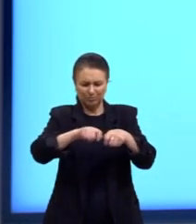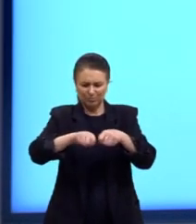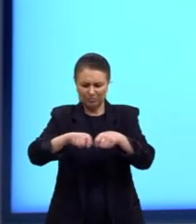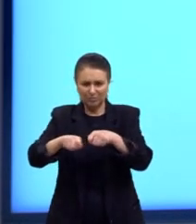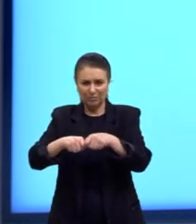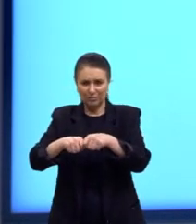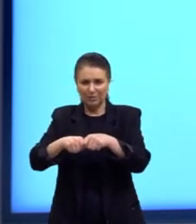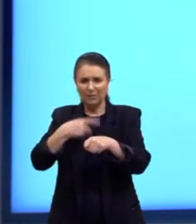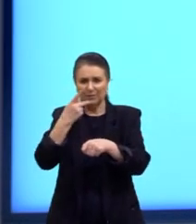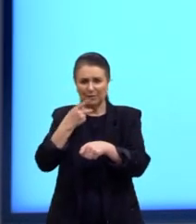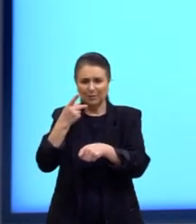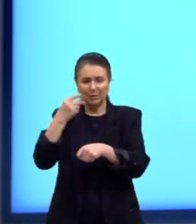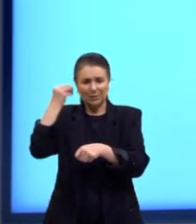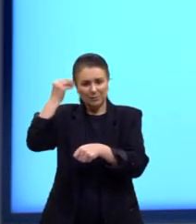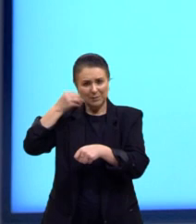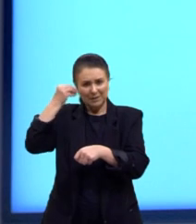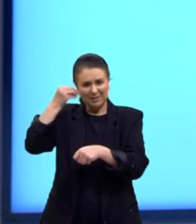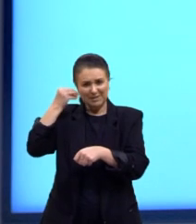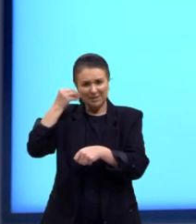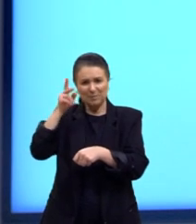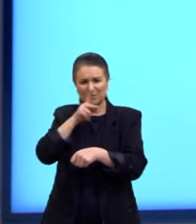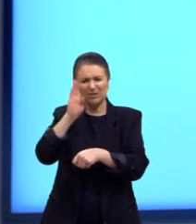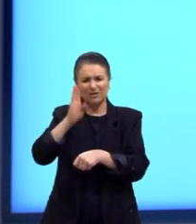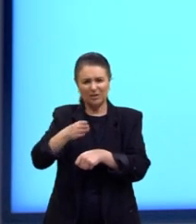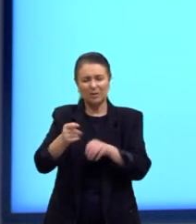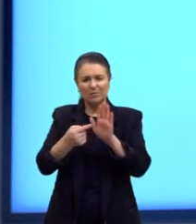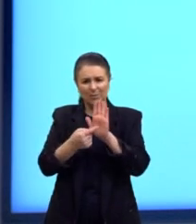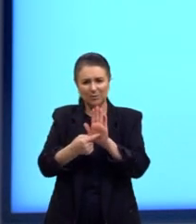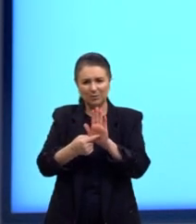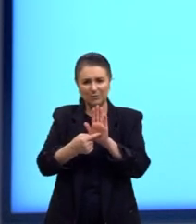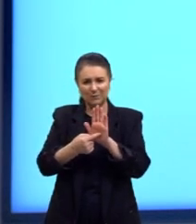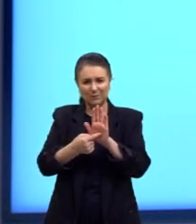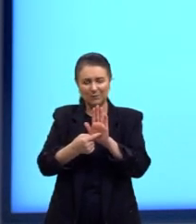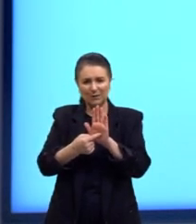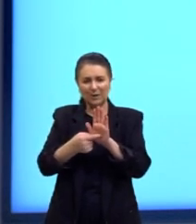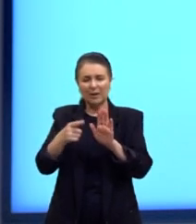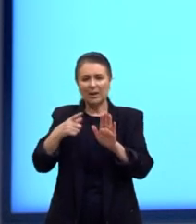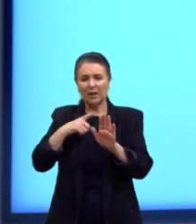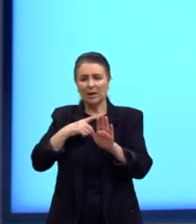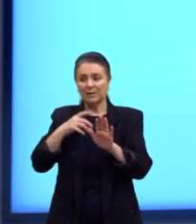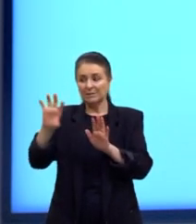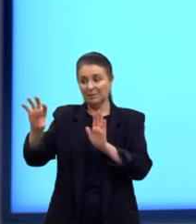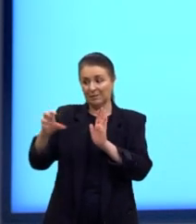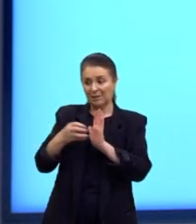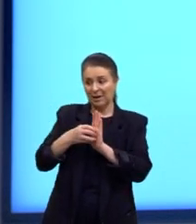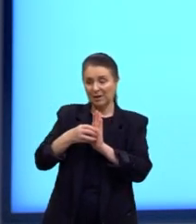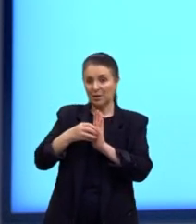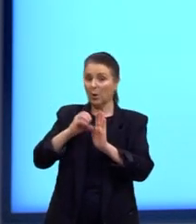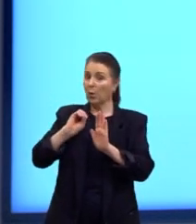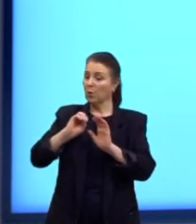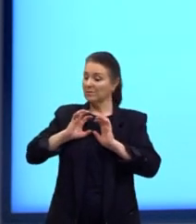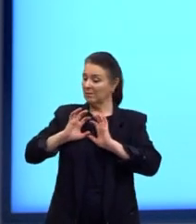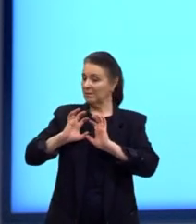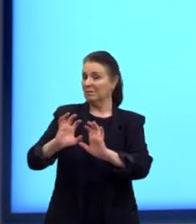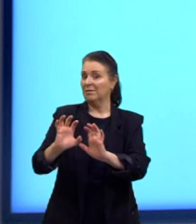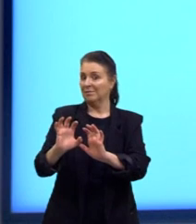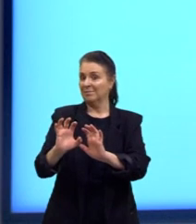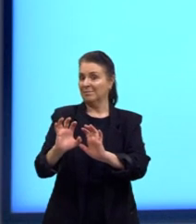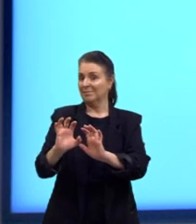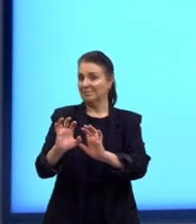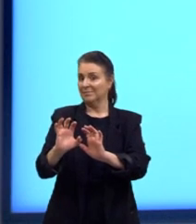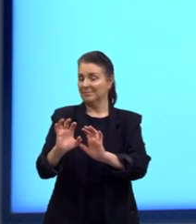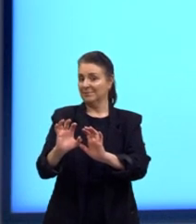experiência lá em eletrostática, eles se atraem, né? Ou se repelem. Tá? Em relação